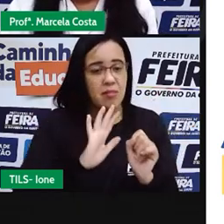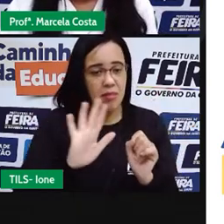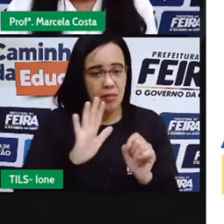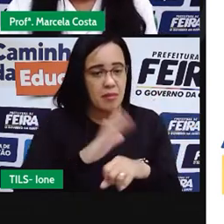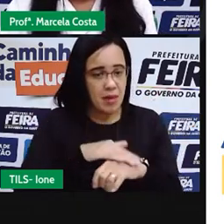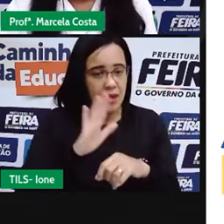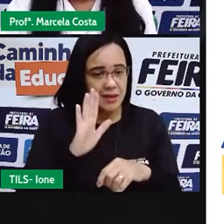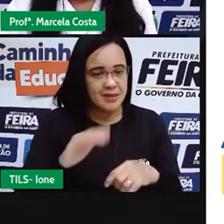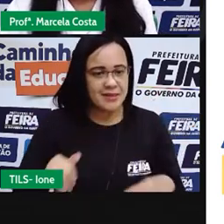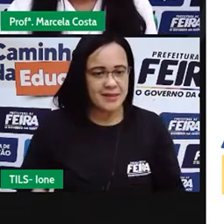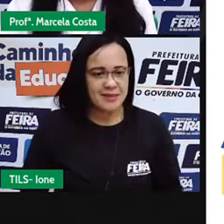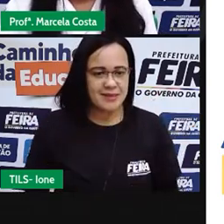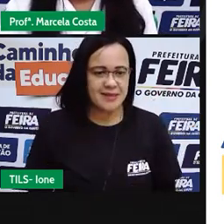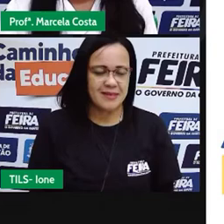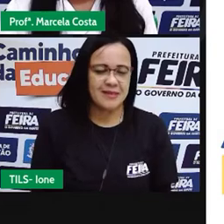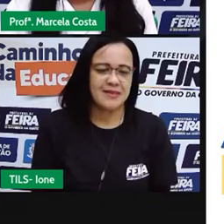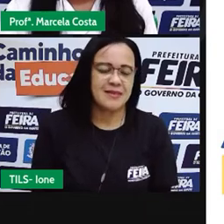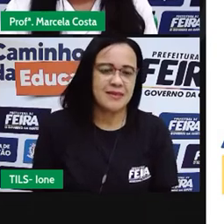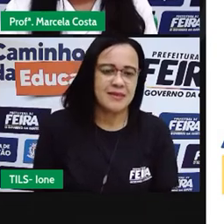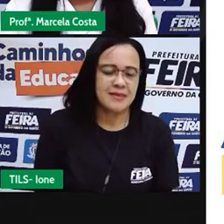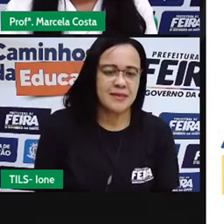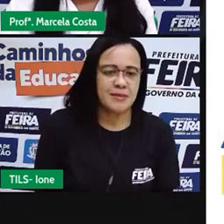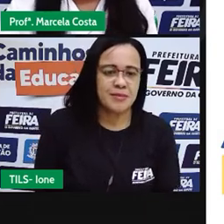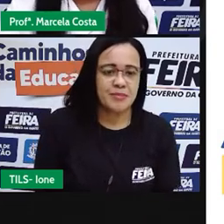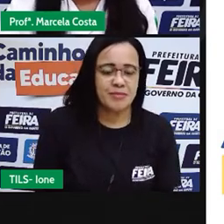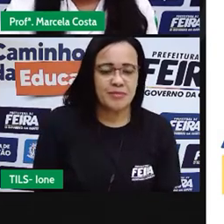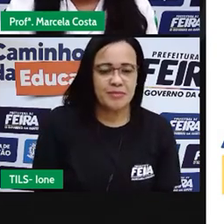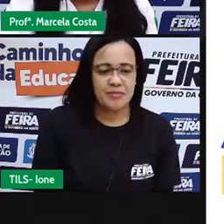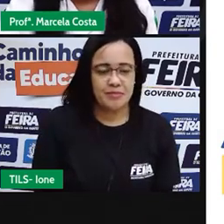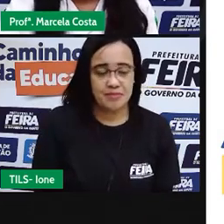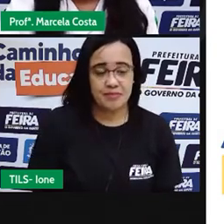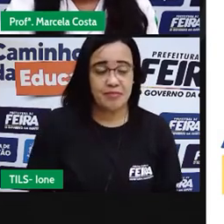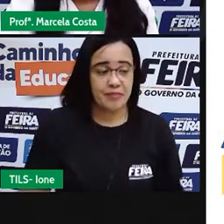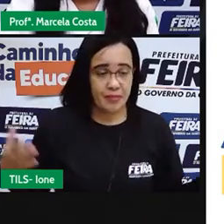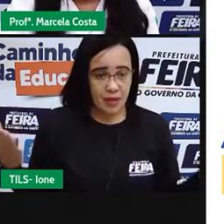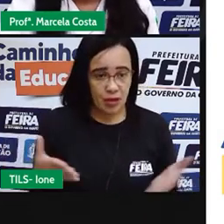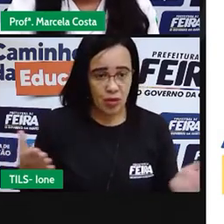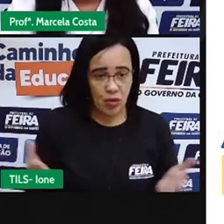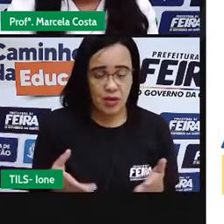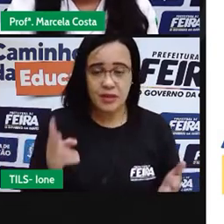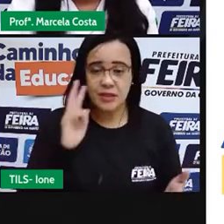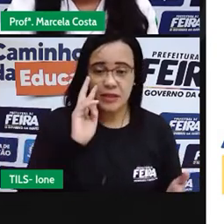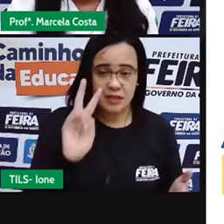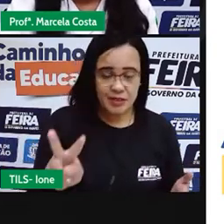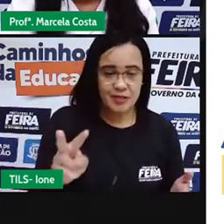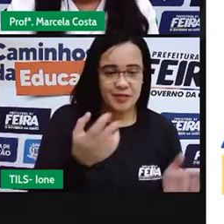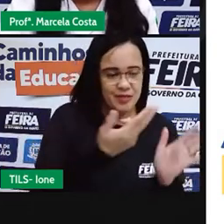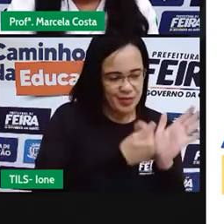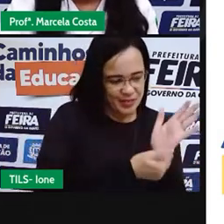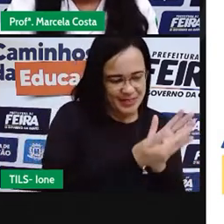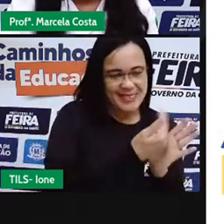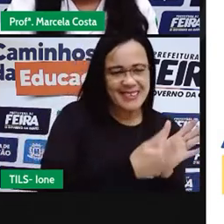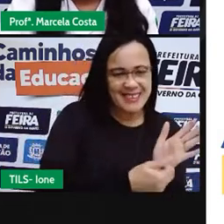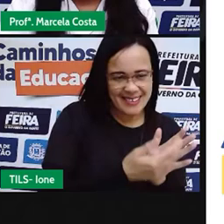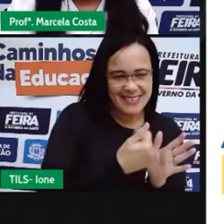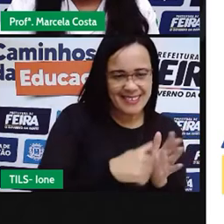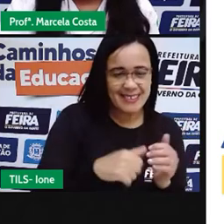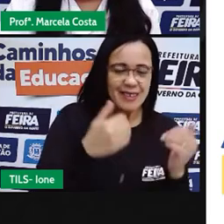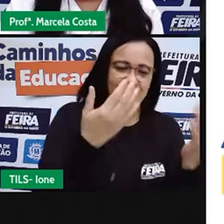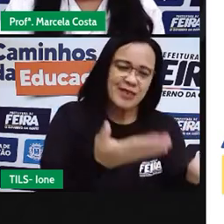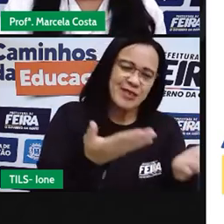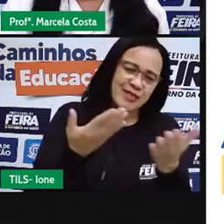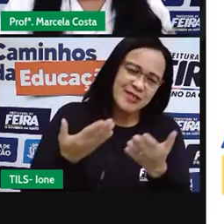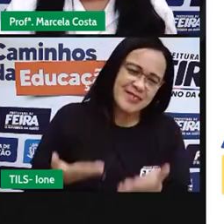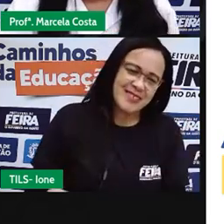agora criançada que a gente já viu essas figuras planas eu quero convidar você